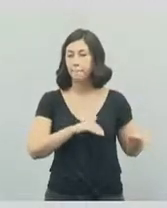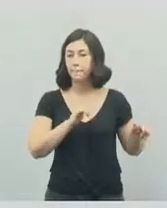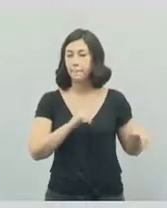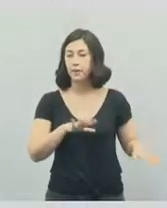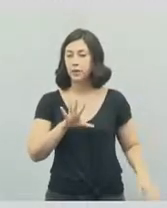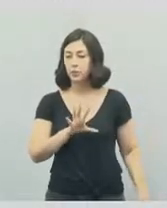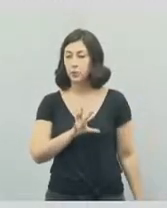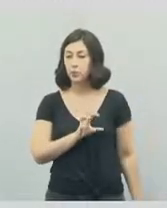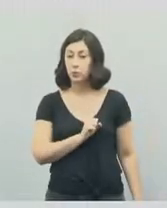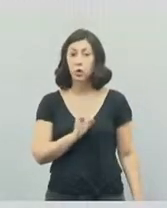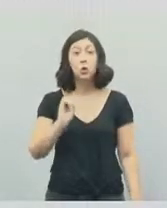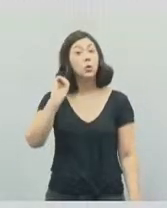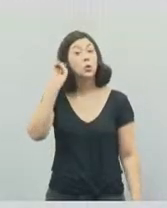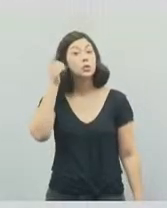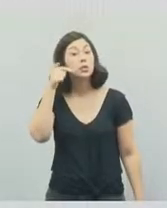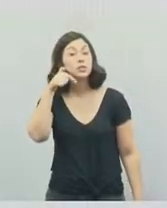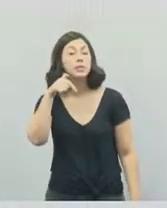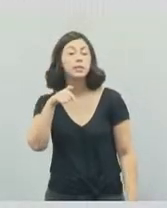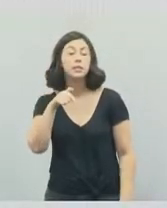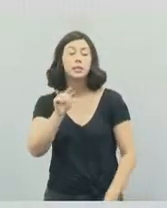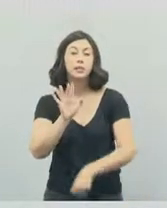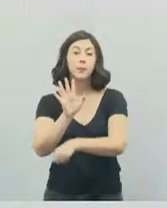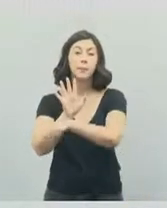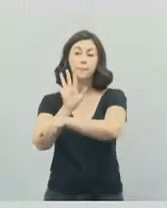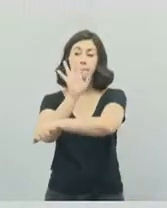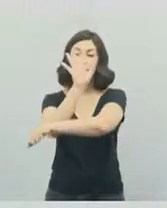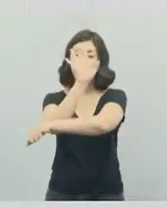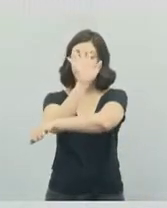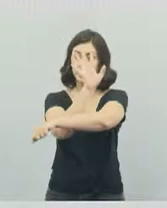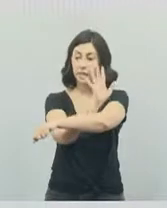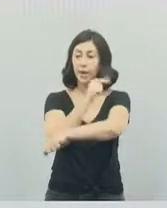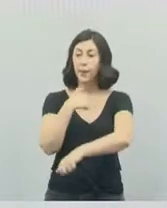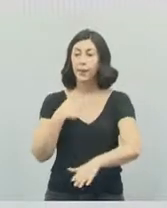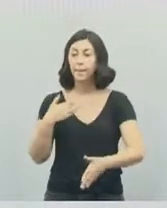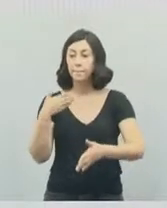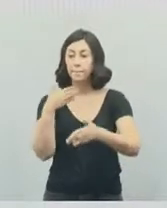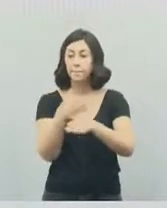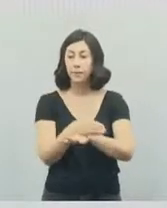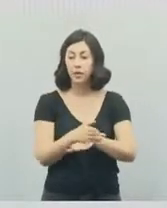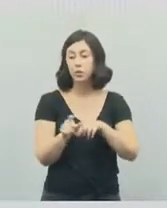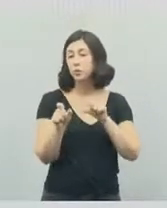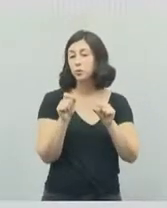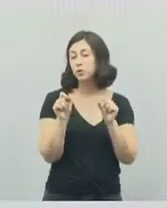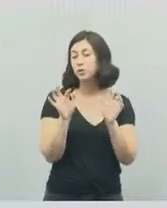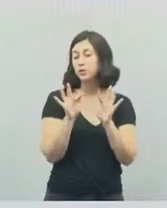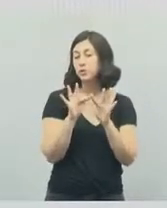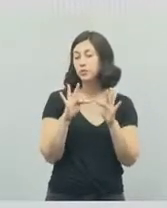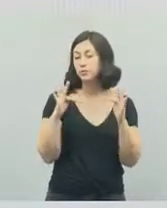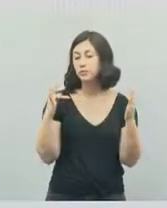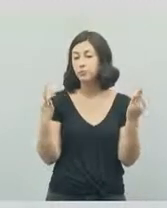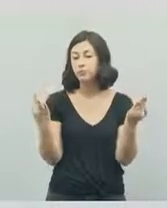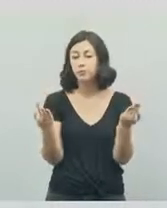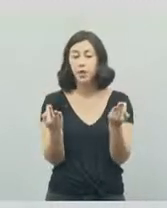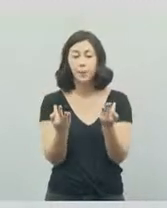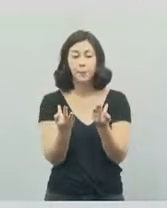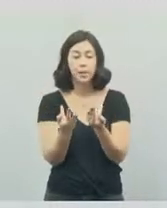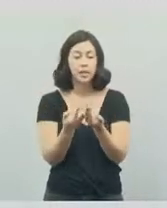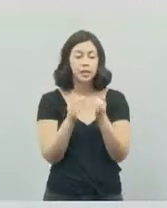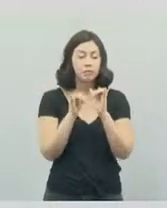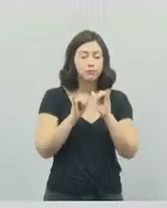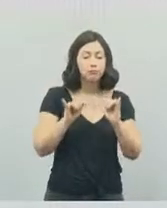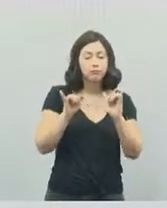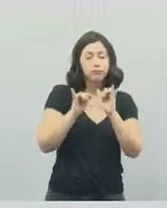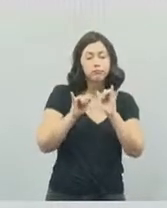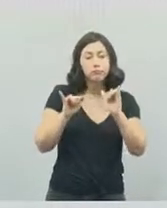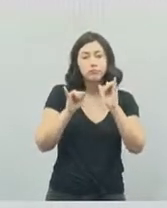Esse evento aconteceu aqui no Parque da Cidade, eu participei desse evento, onde leva as famílias, uma mensagem de